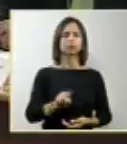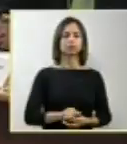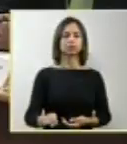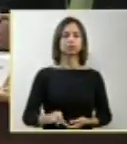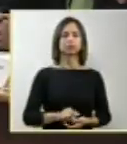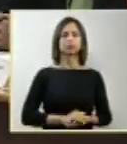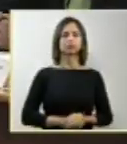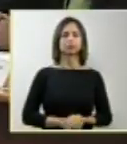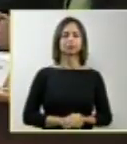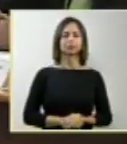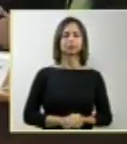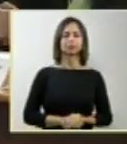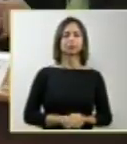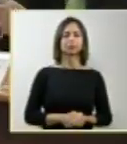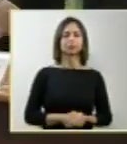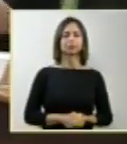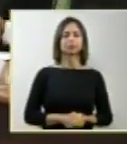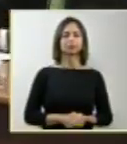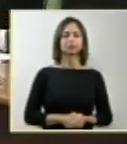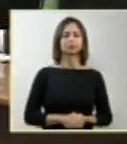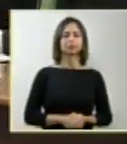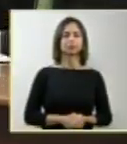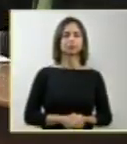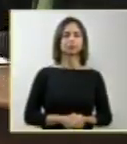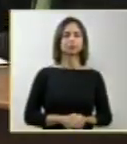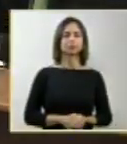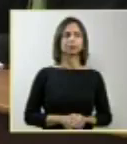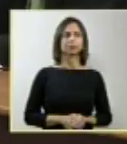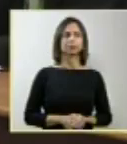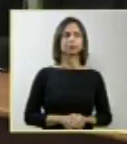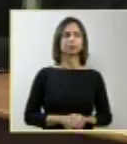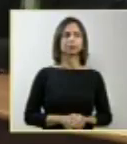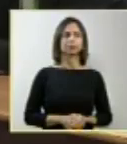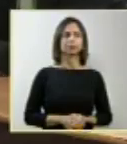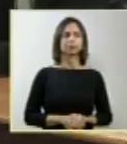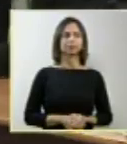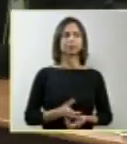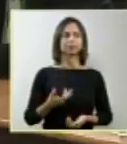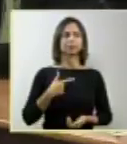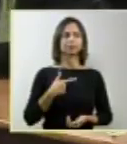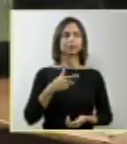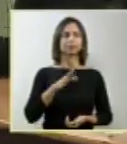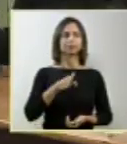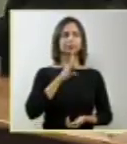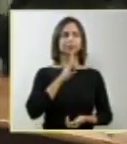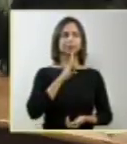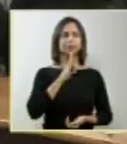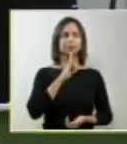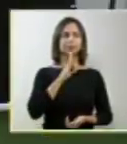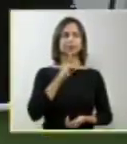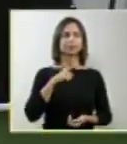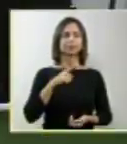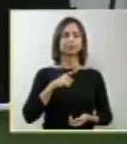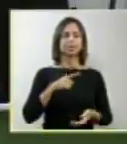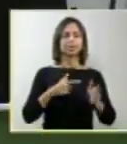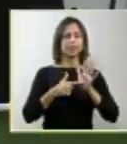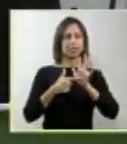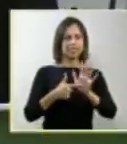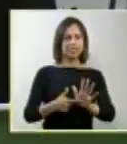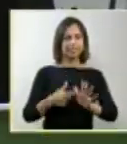excelência, e confesso que quase trilhei essa seara profissional,